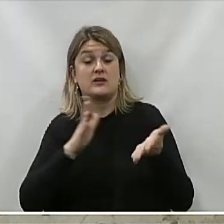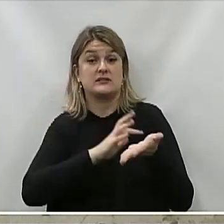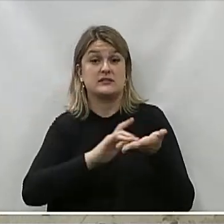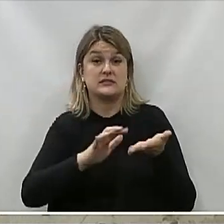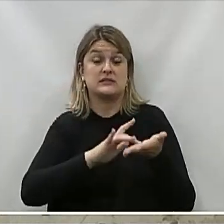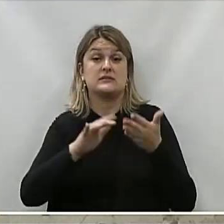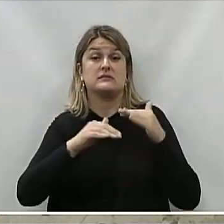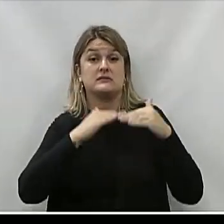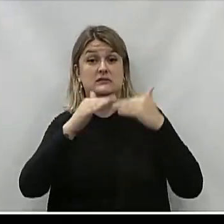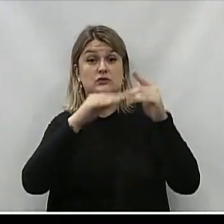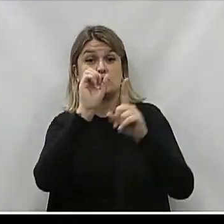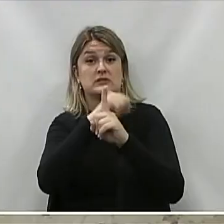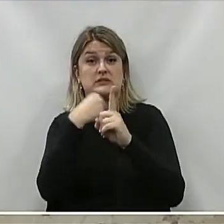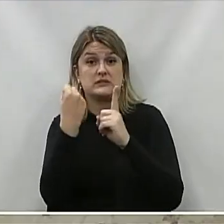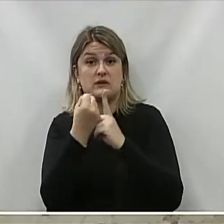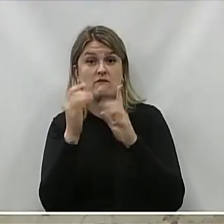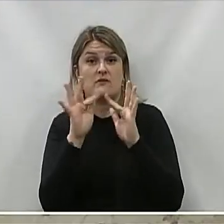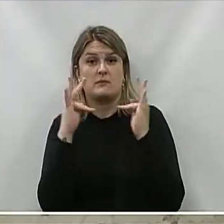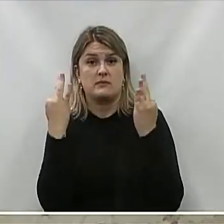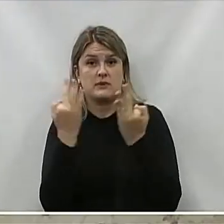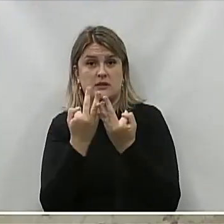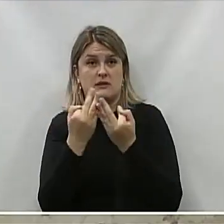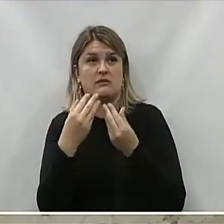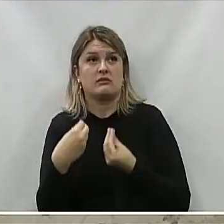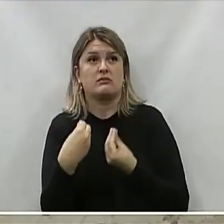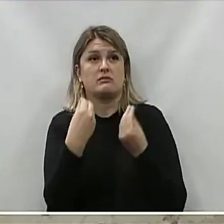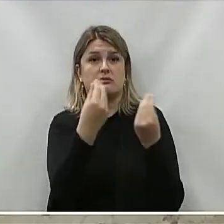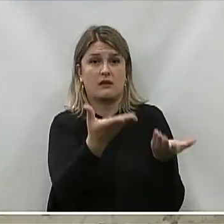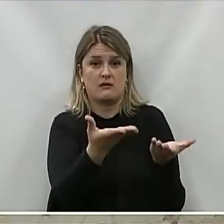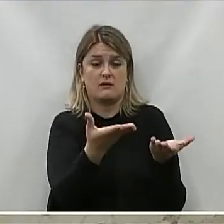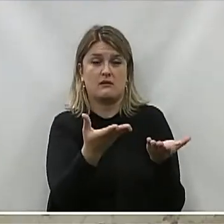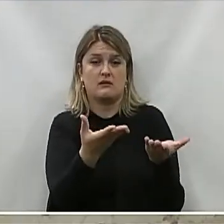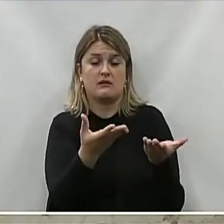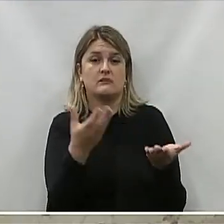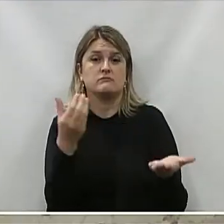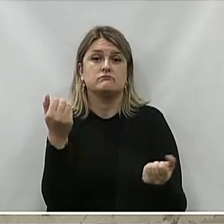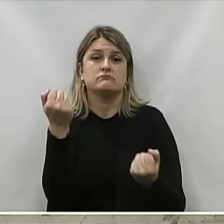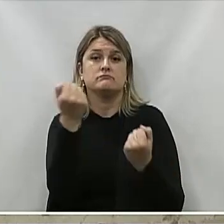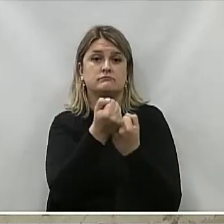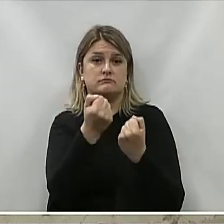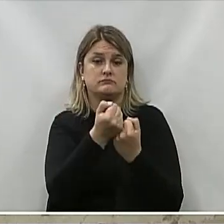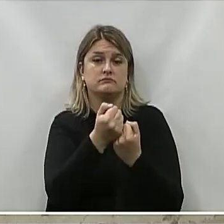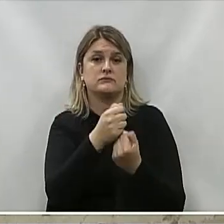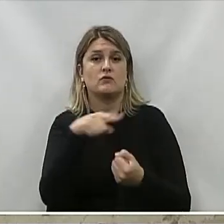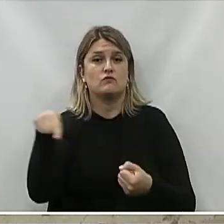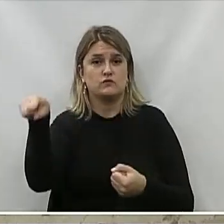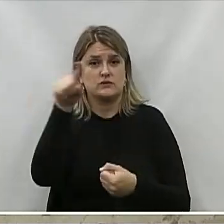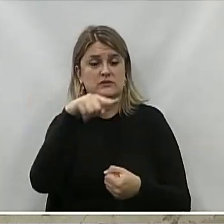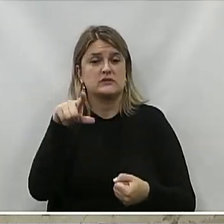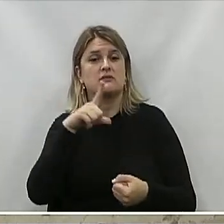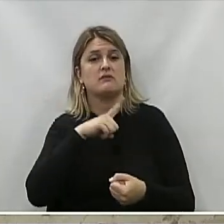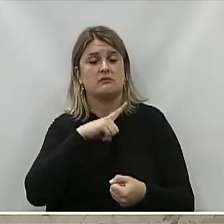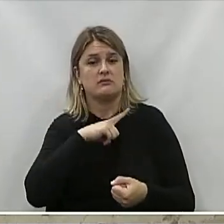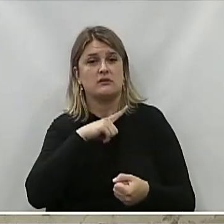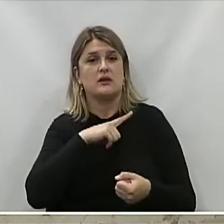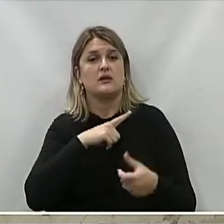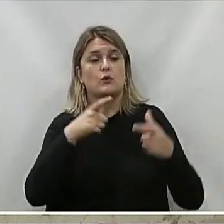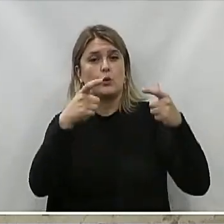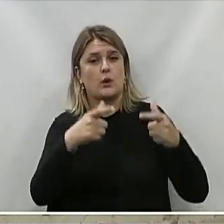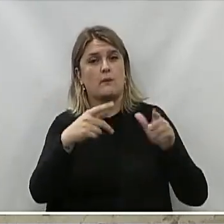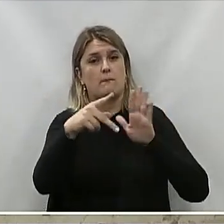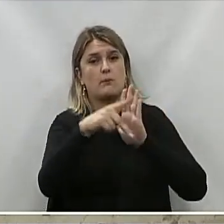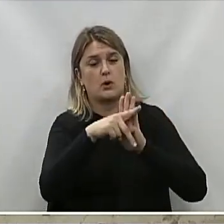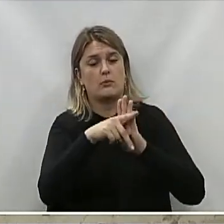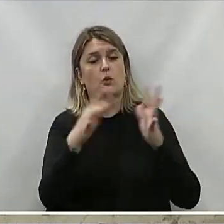A Secretaria De desenvolvimento Social e família E que dá hoje Então Esse suporte Para que vocês Tenham A sede própria